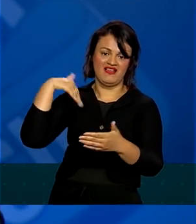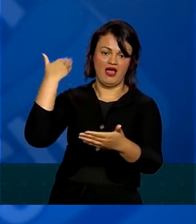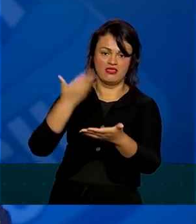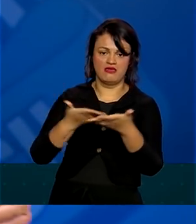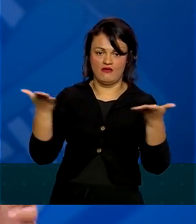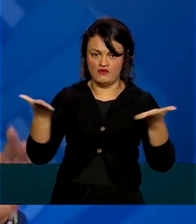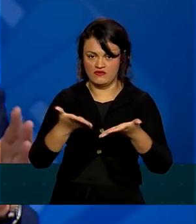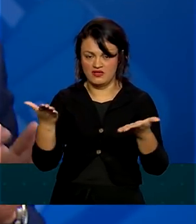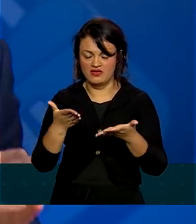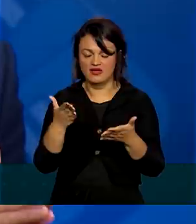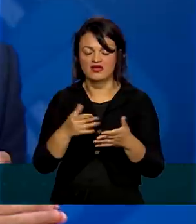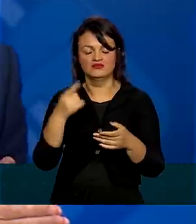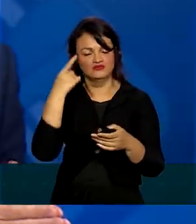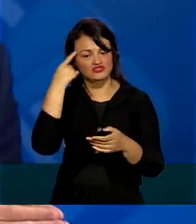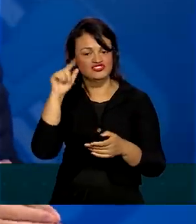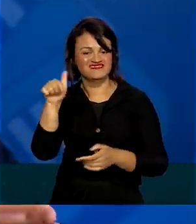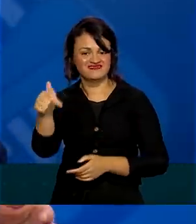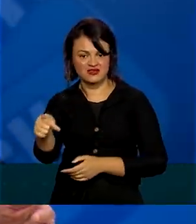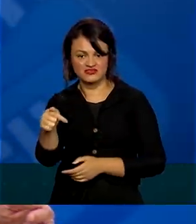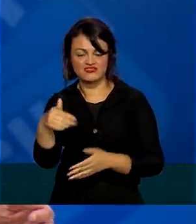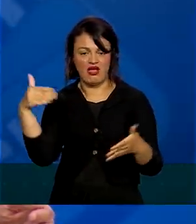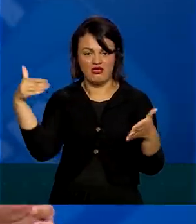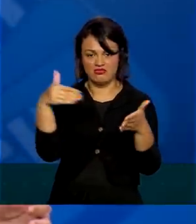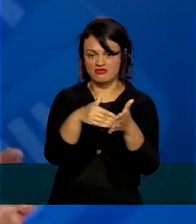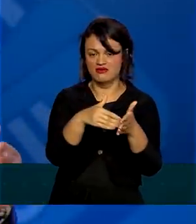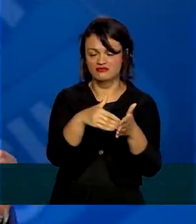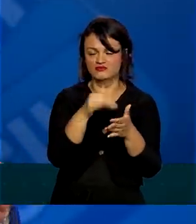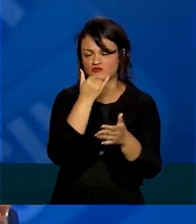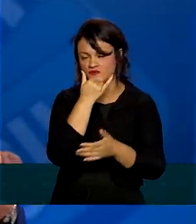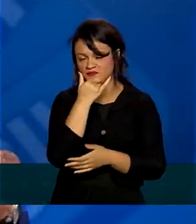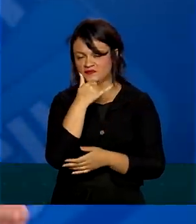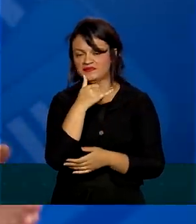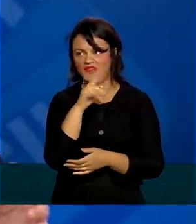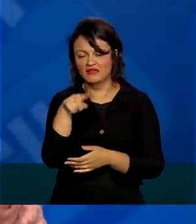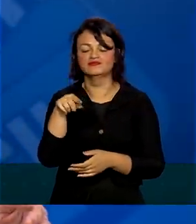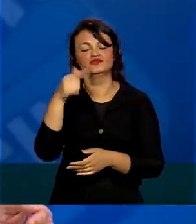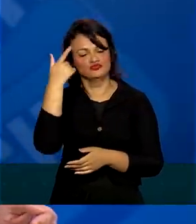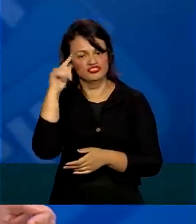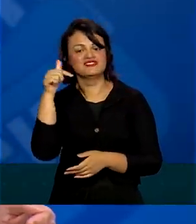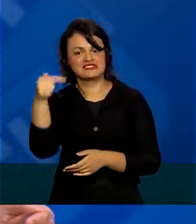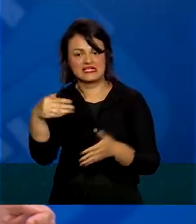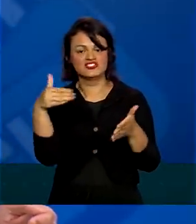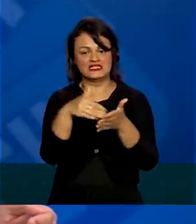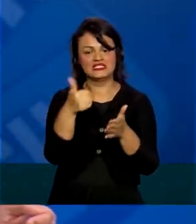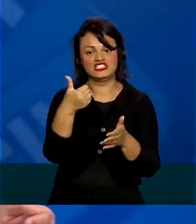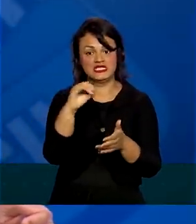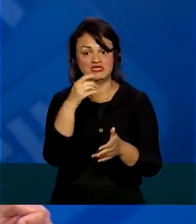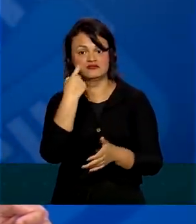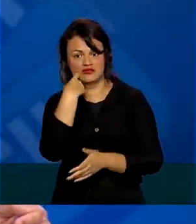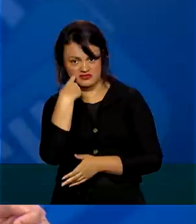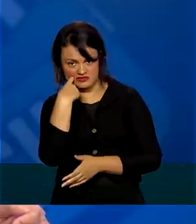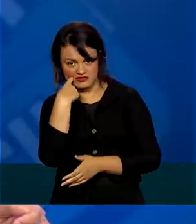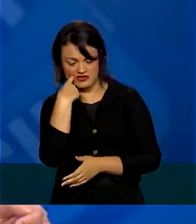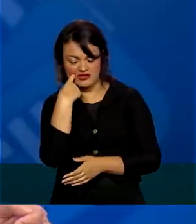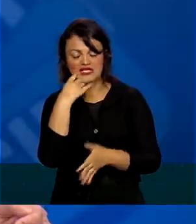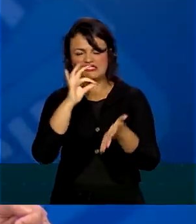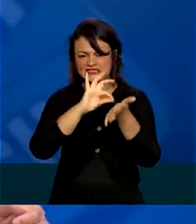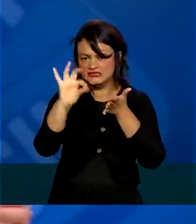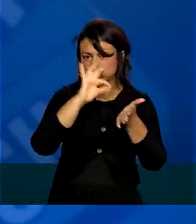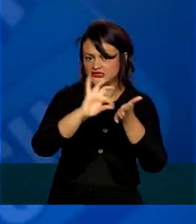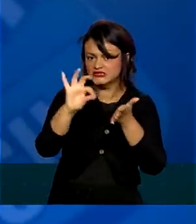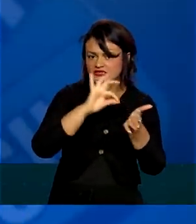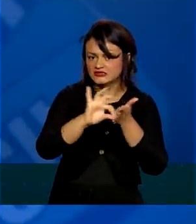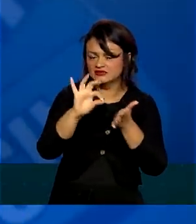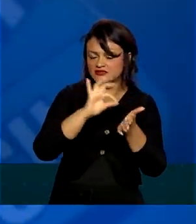Nós fomos do dia 7 até, perdão, do dia 7 até o dia 10, a sexta, cadastrando.